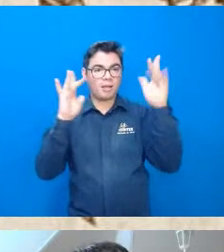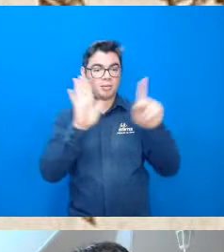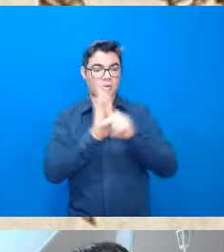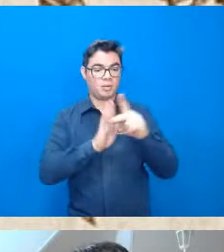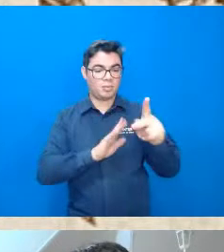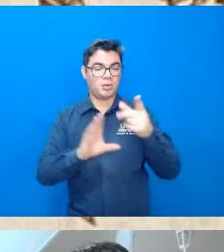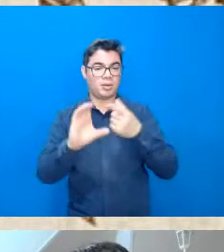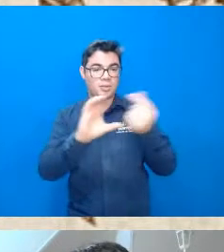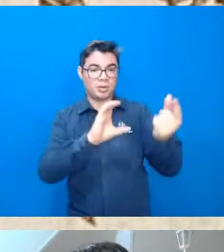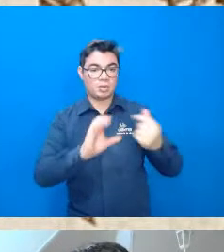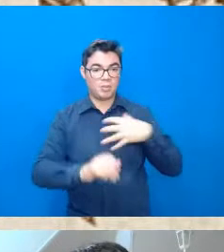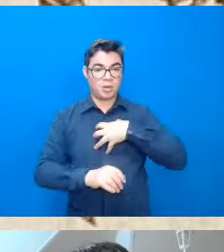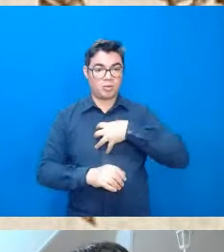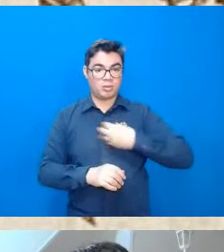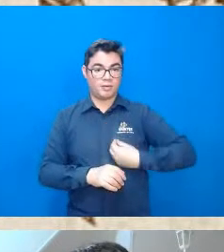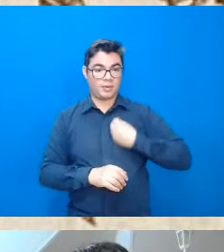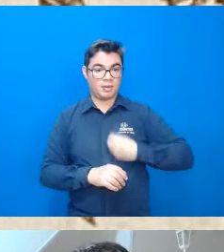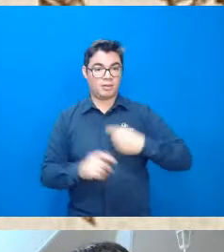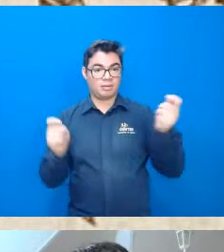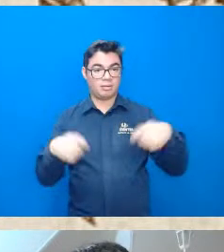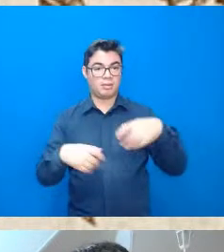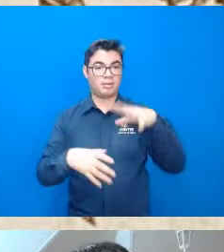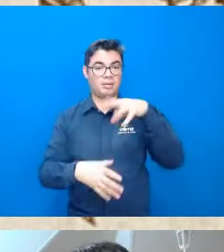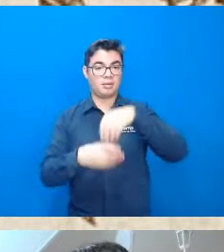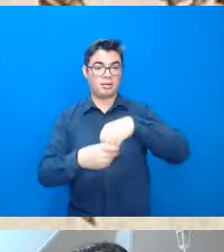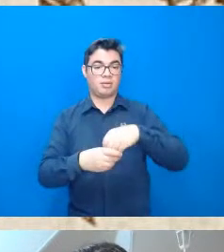do seu modo de vida e dentro das suas possibilidades